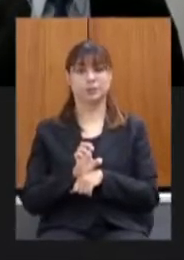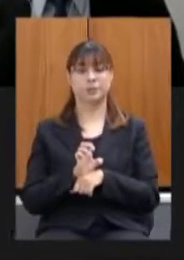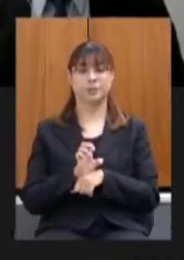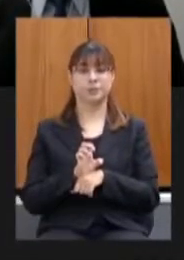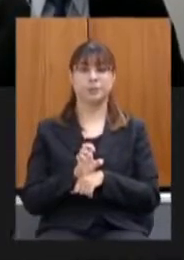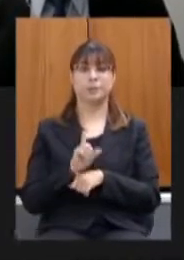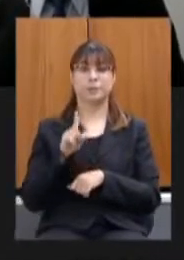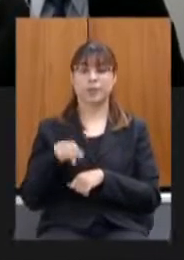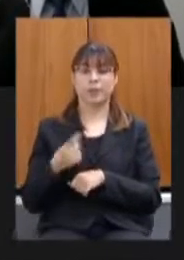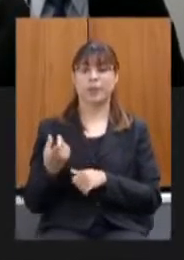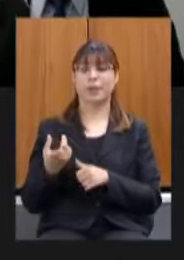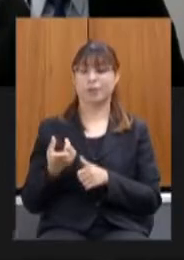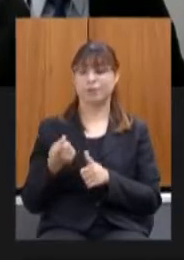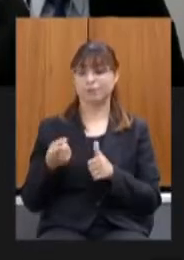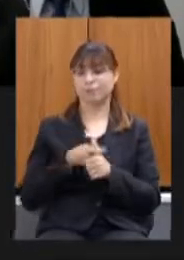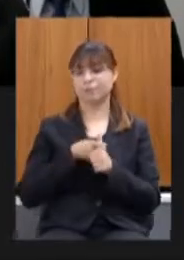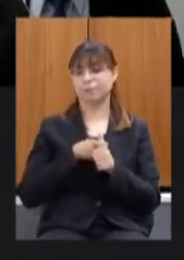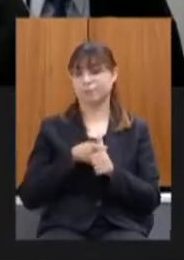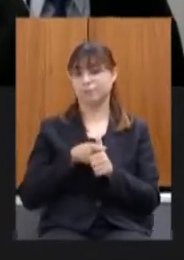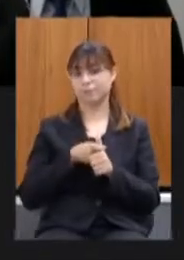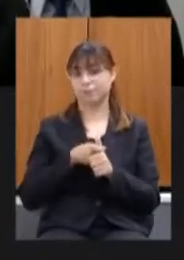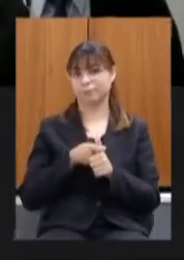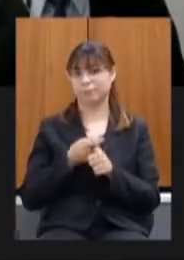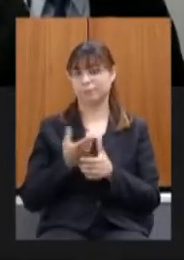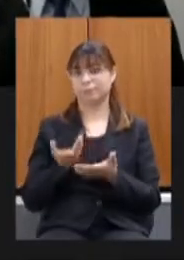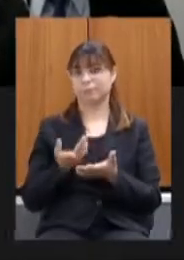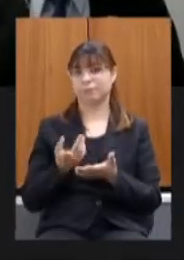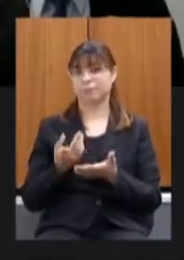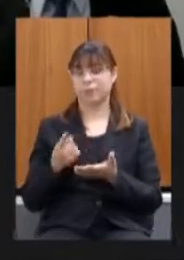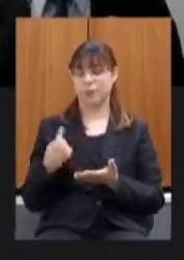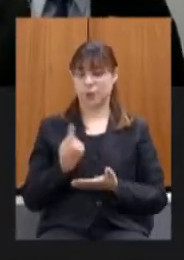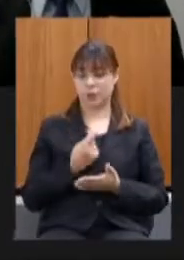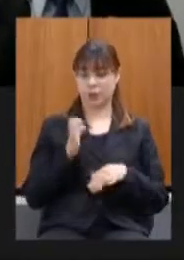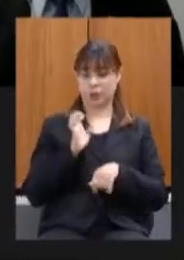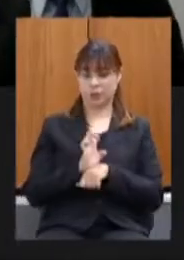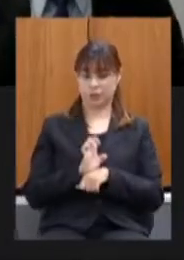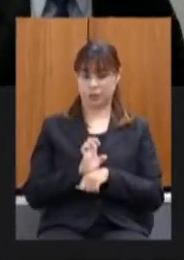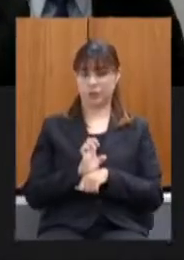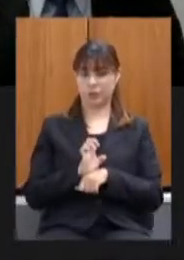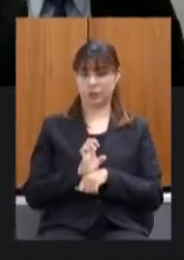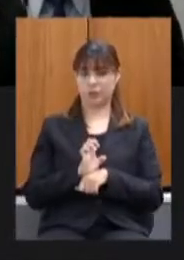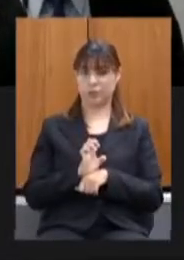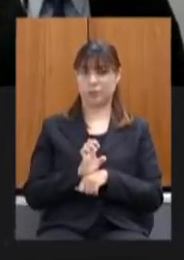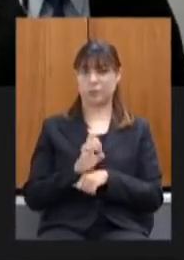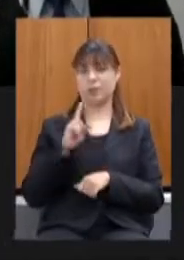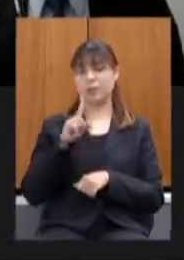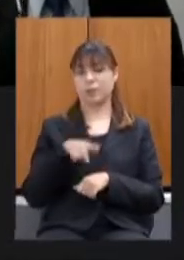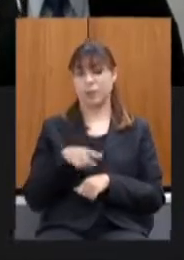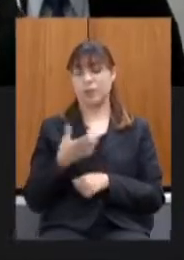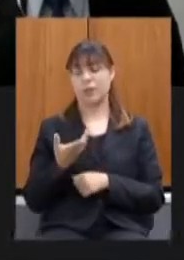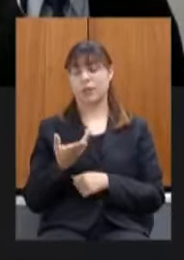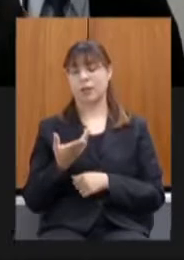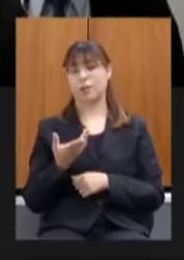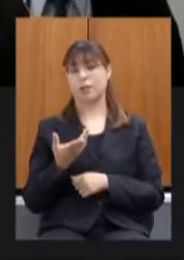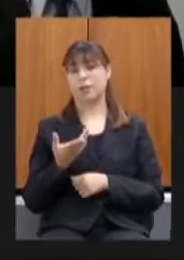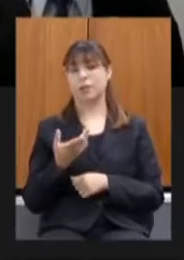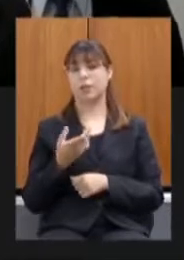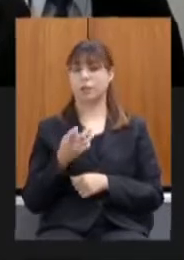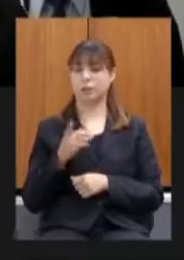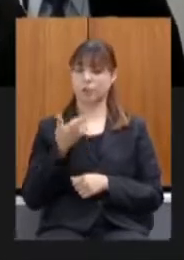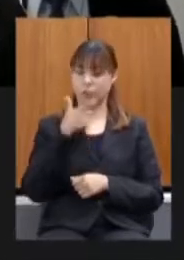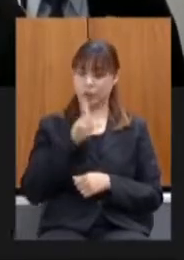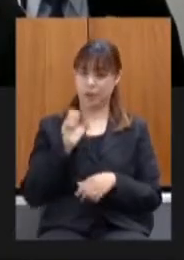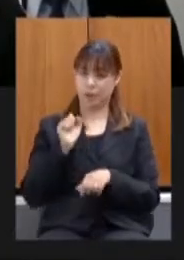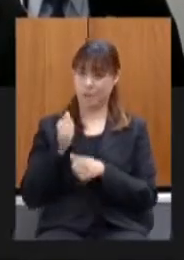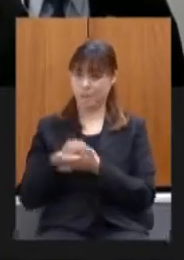financeira ou seja o estado ele apesar de eliminar ele é mensurado como inadimplência uma vez que ele não pagou então isso